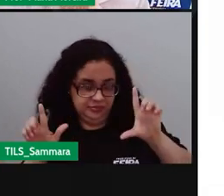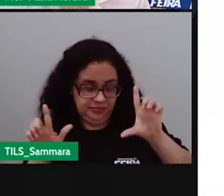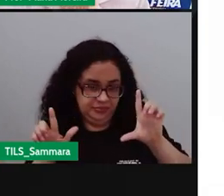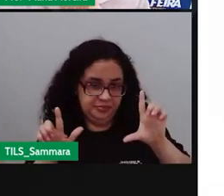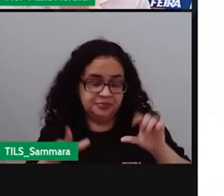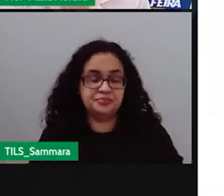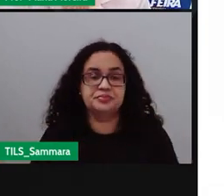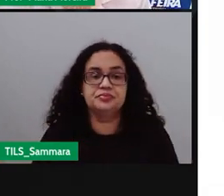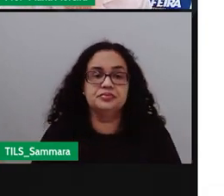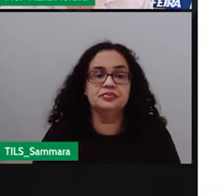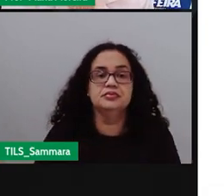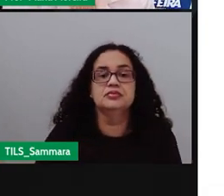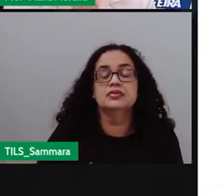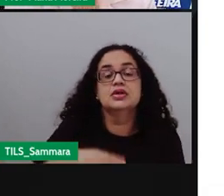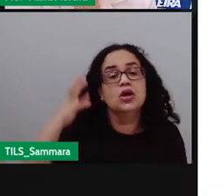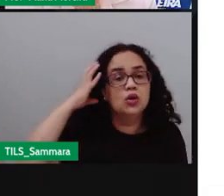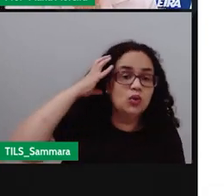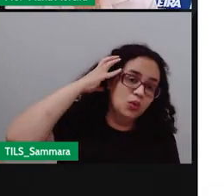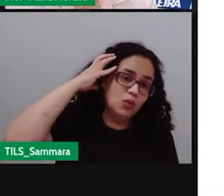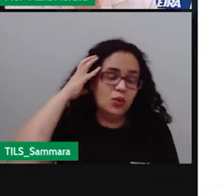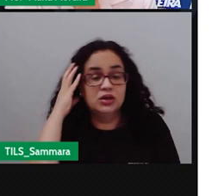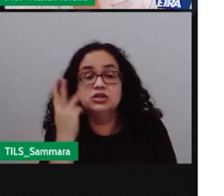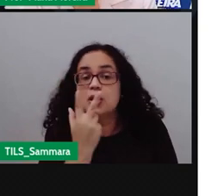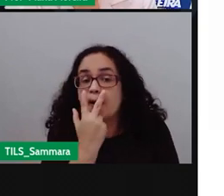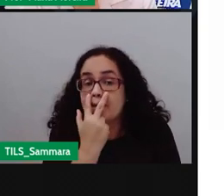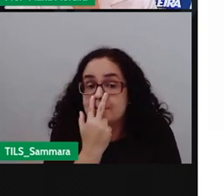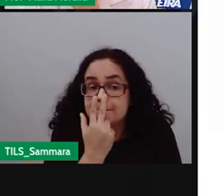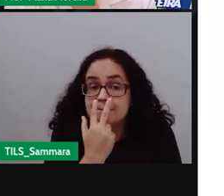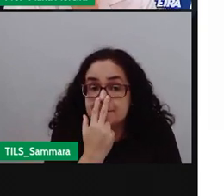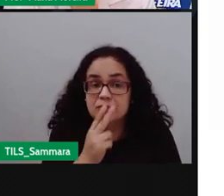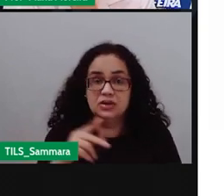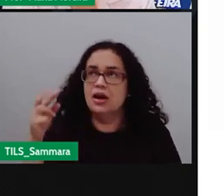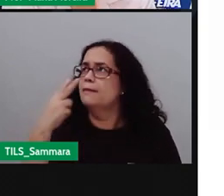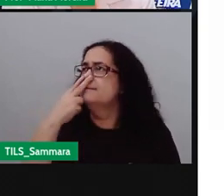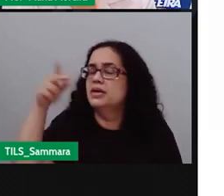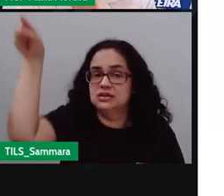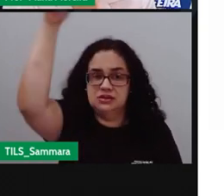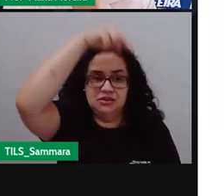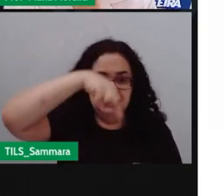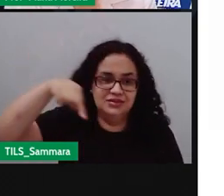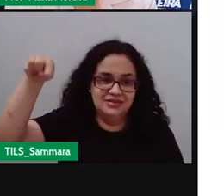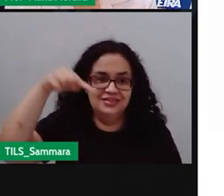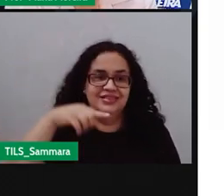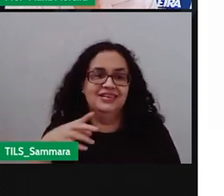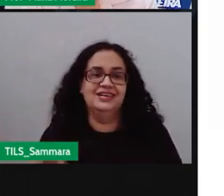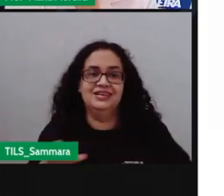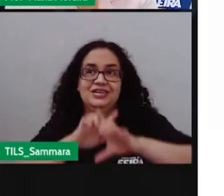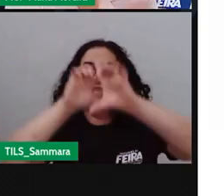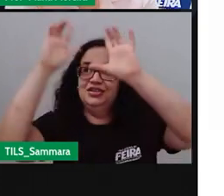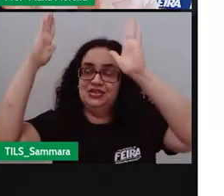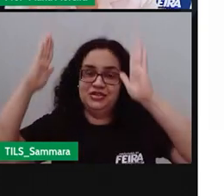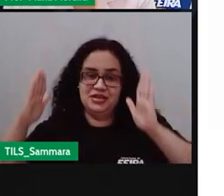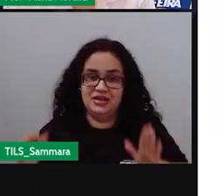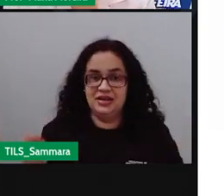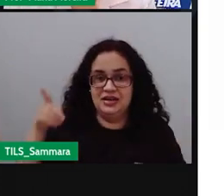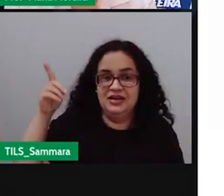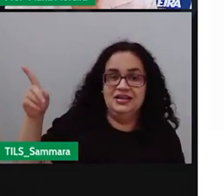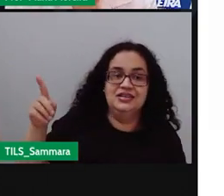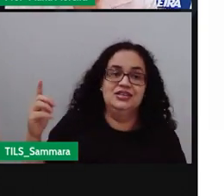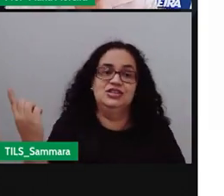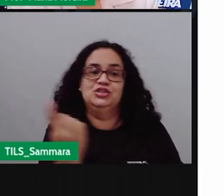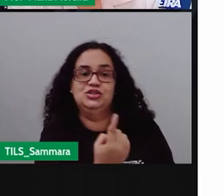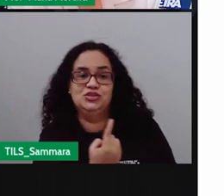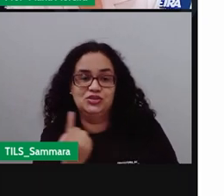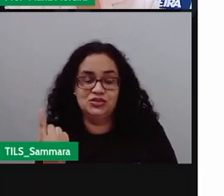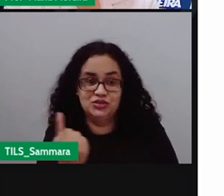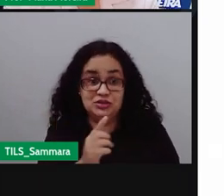uma rádio, é semelhante, né, ao estúdio daqui, essas placas que aparecem aí de isolamento